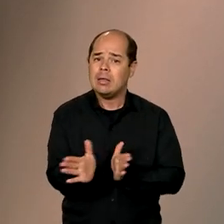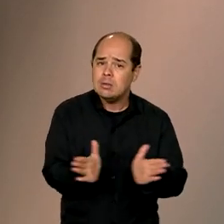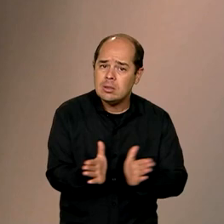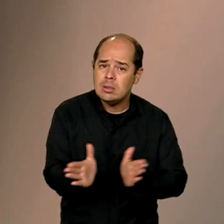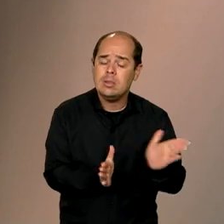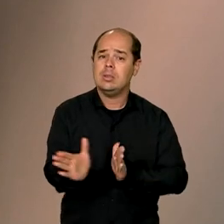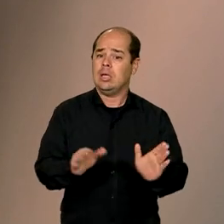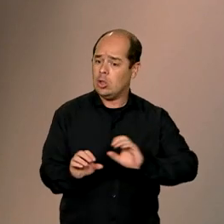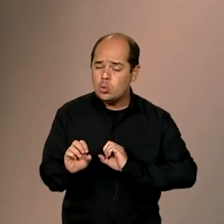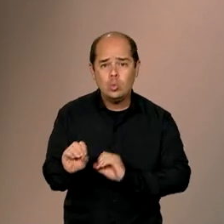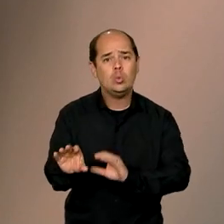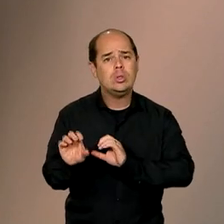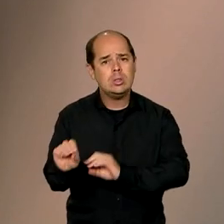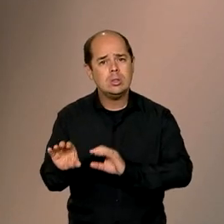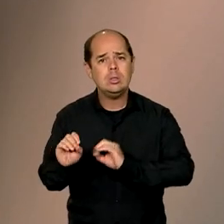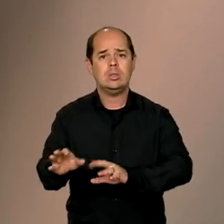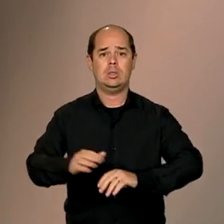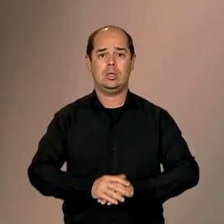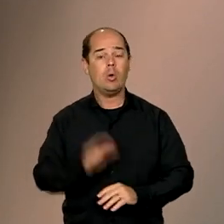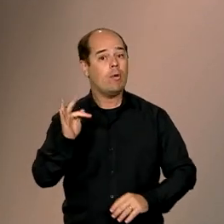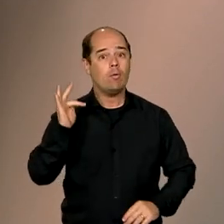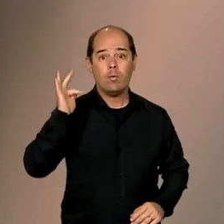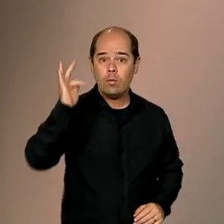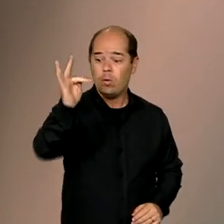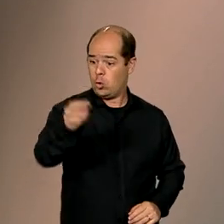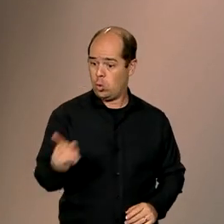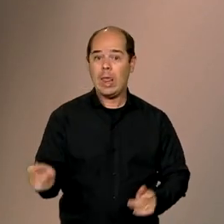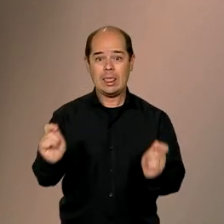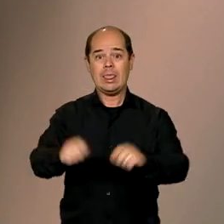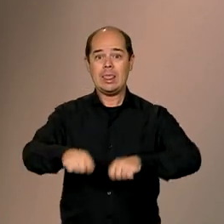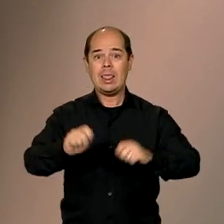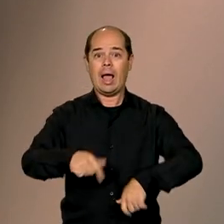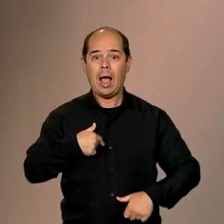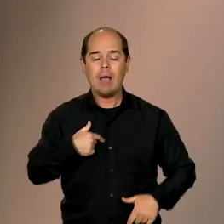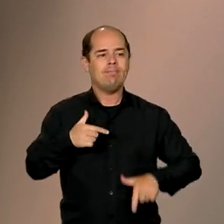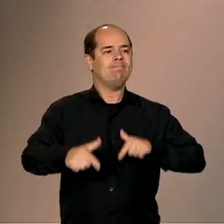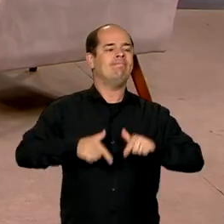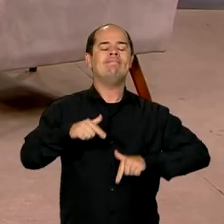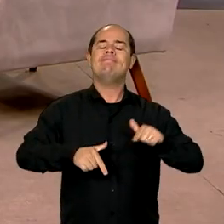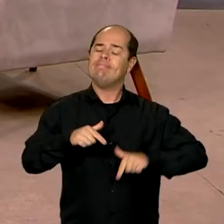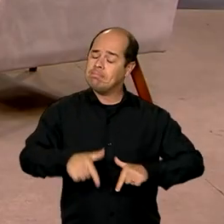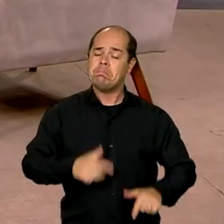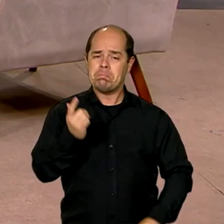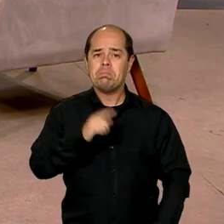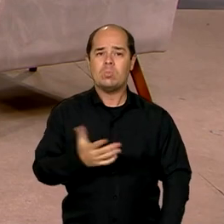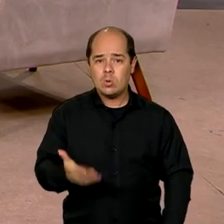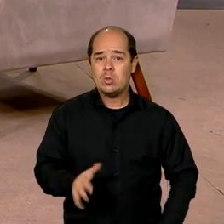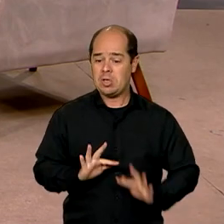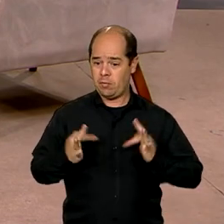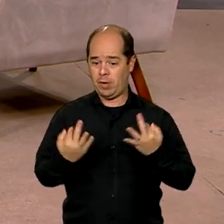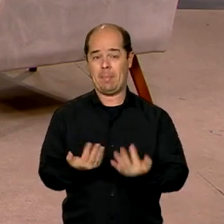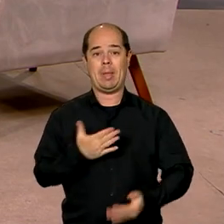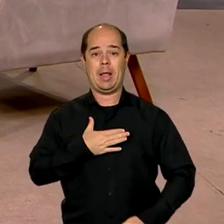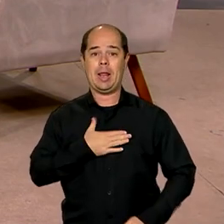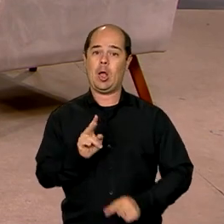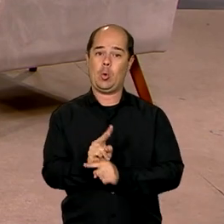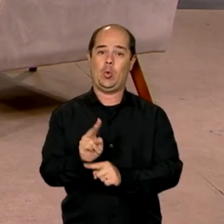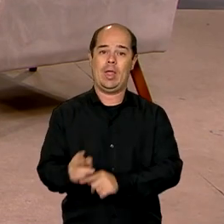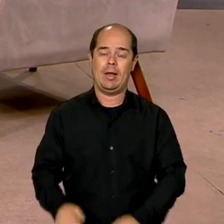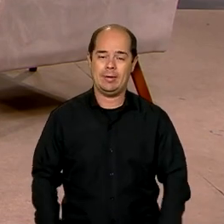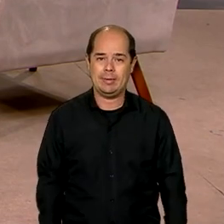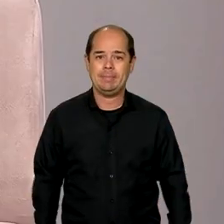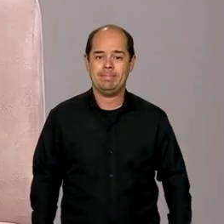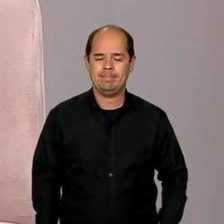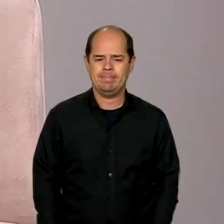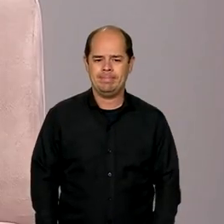tudo, para, no futuro, ele poder ter um desempenho melhor para cuidar da sua família. Isso, né? É uma coisa óbvia, mas é sempre bom a gente